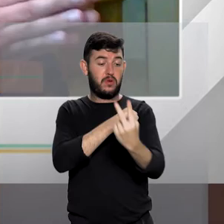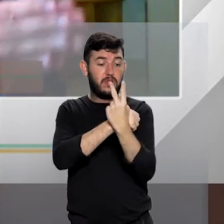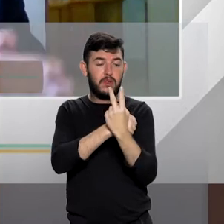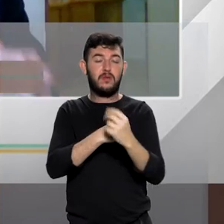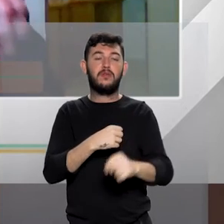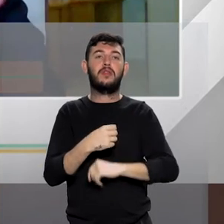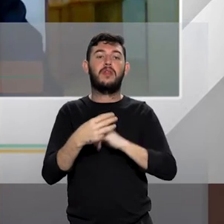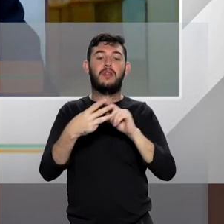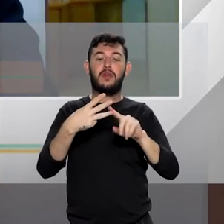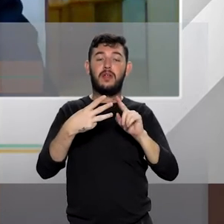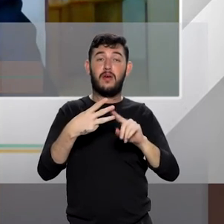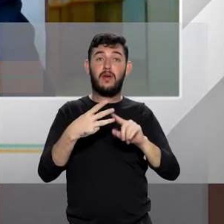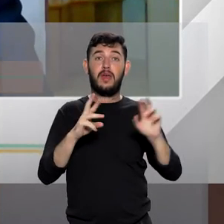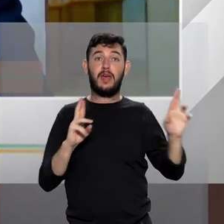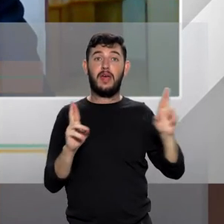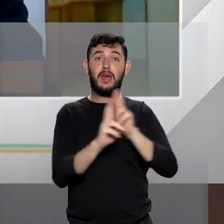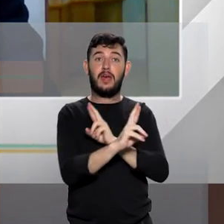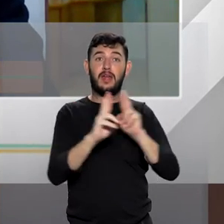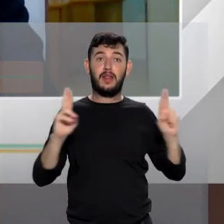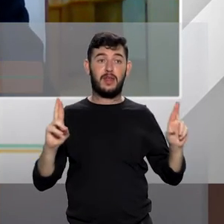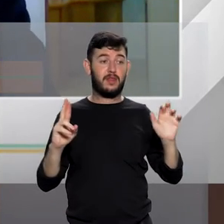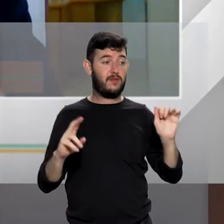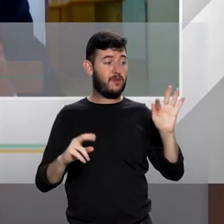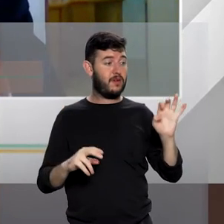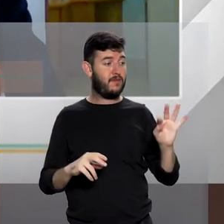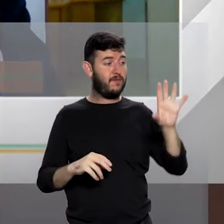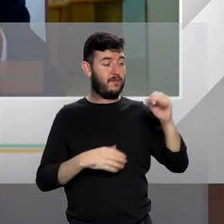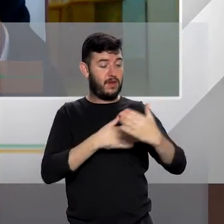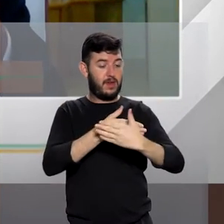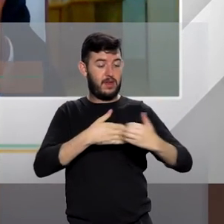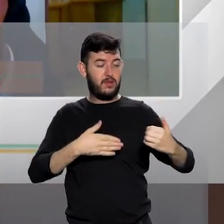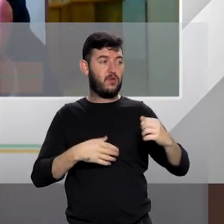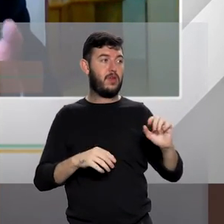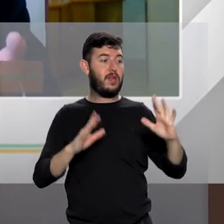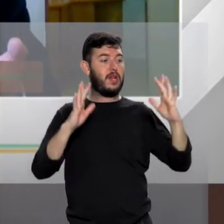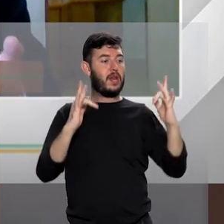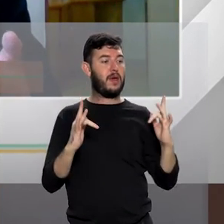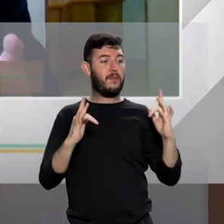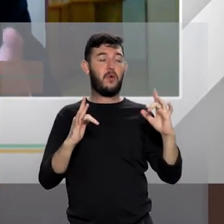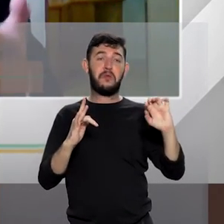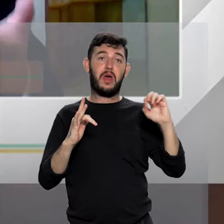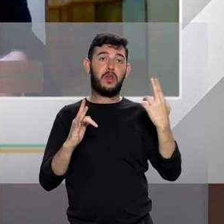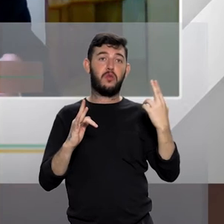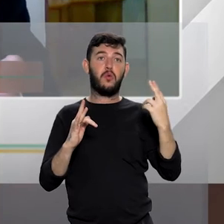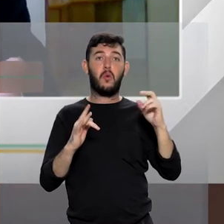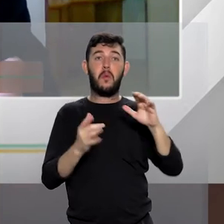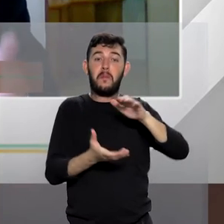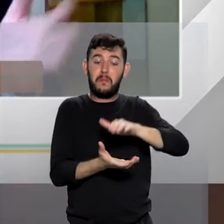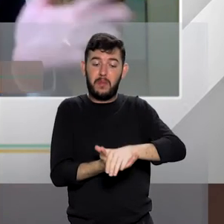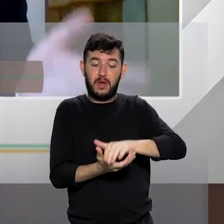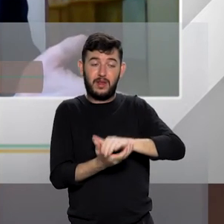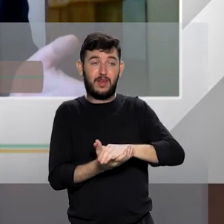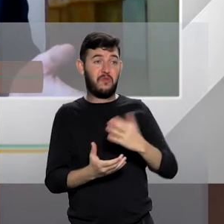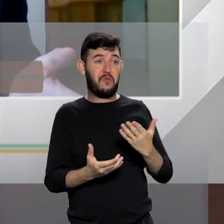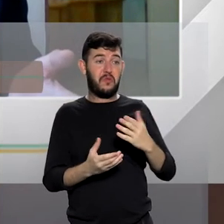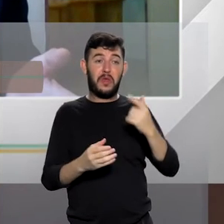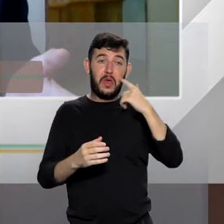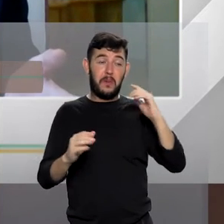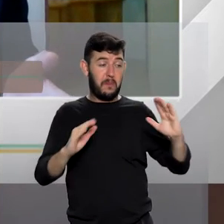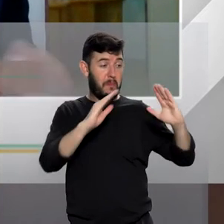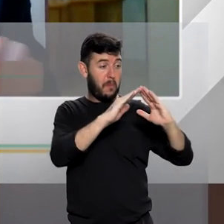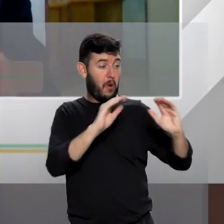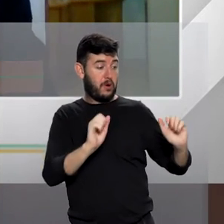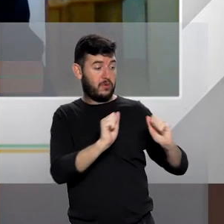portanto, companheiro, ex-companheiro, namorado, ex-companhado, namorado, mesmo que nunca tenham morado juntos, se é uma relação íntima de afeto, deve se